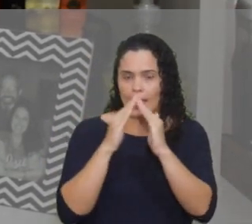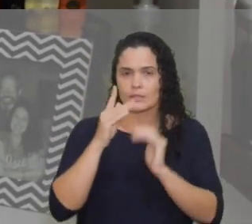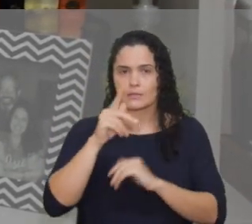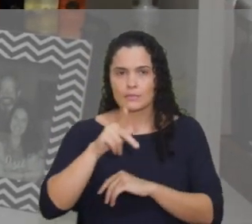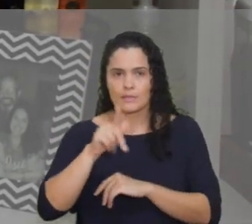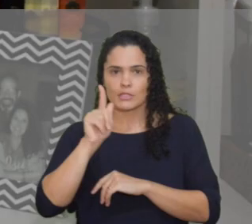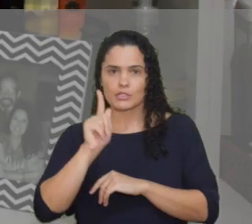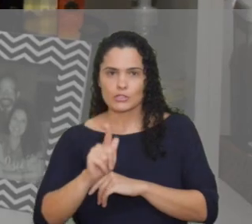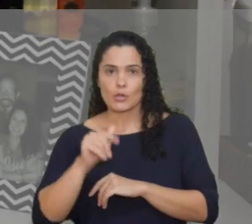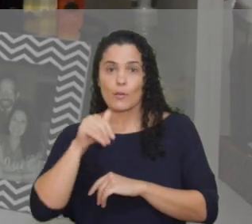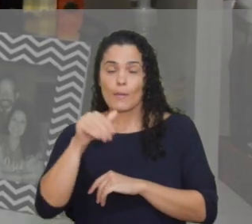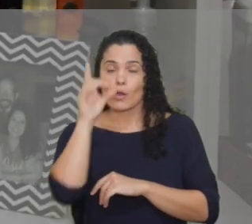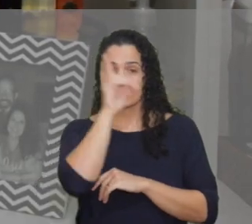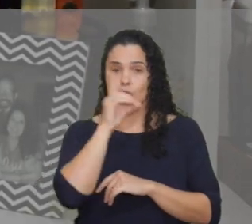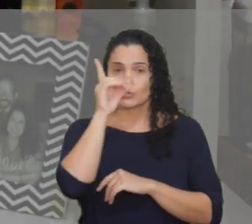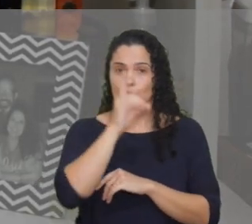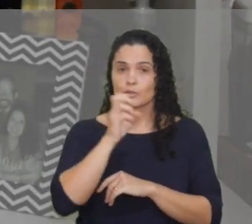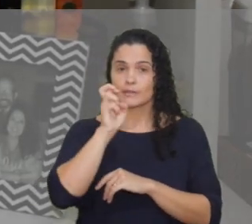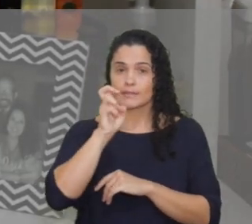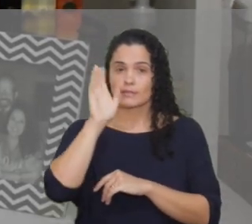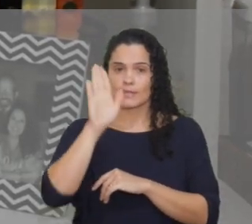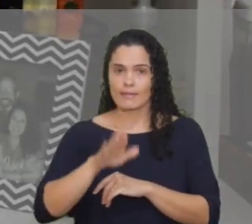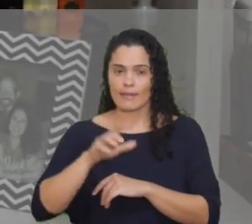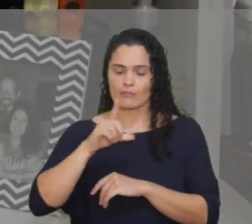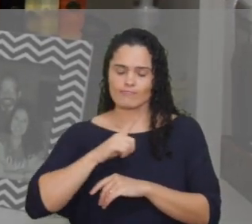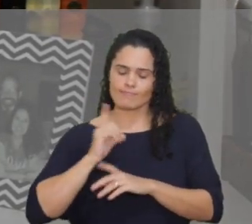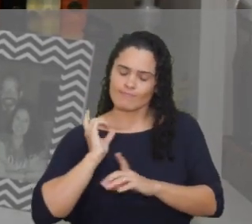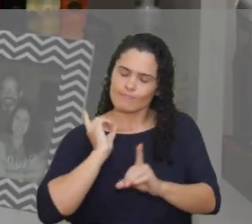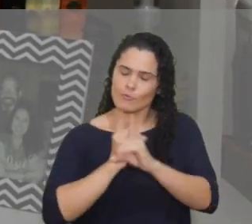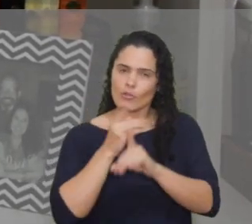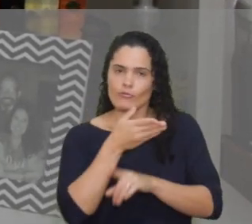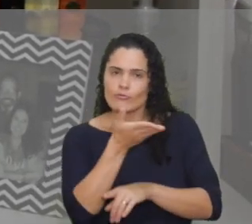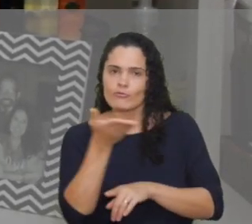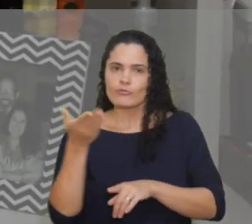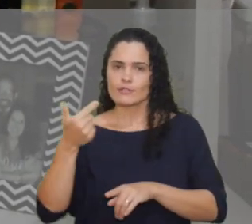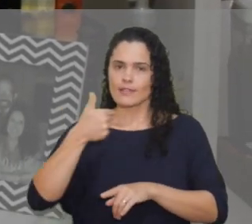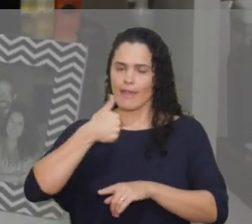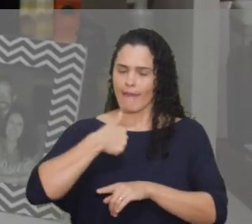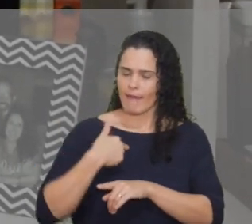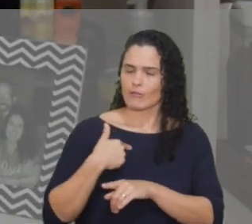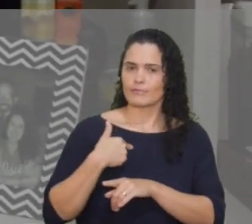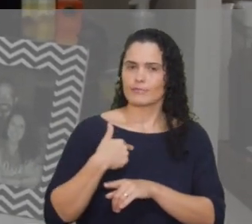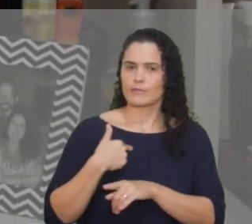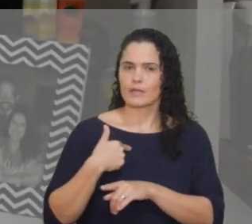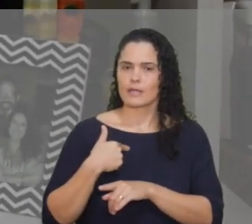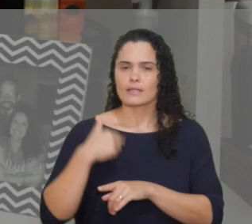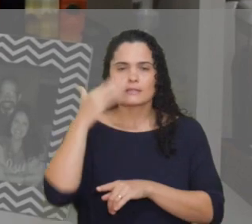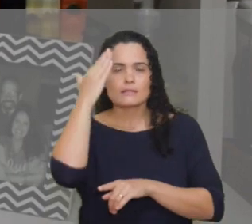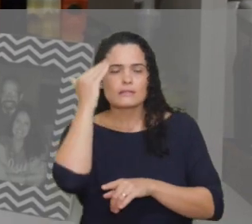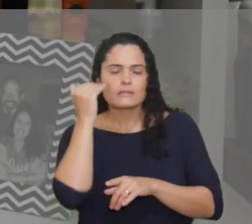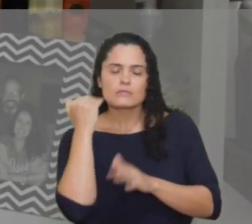próximo domingo, às 17 horas, eu tenho um encontro com você para definirmos os próximos passos que daremos para